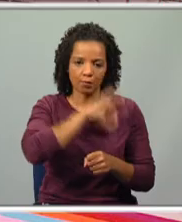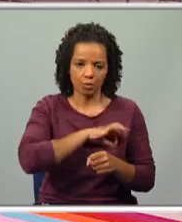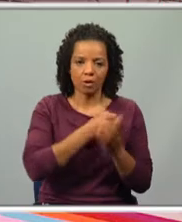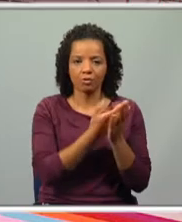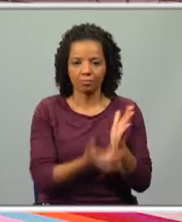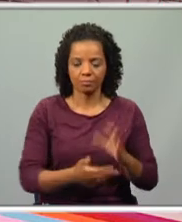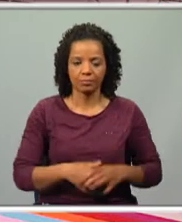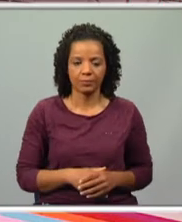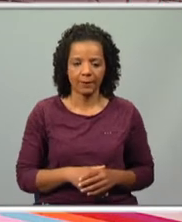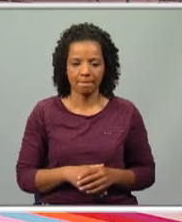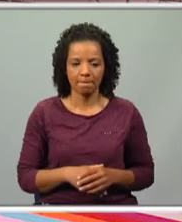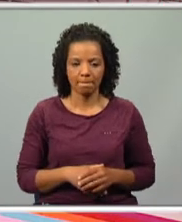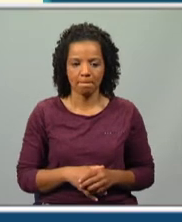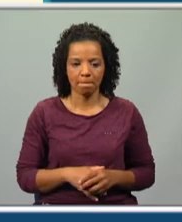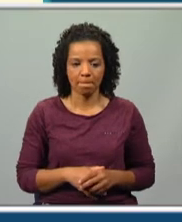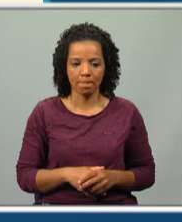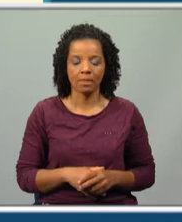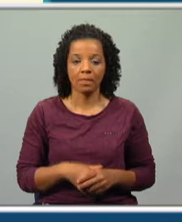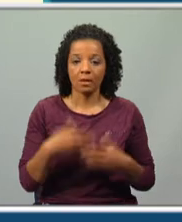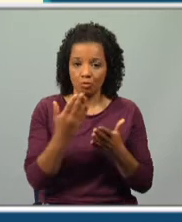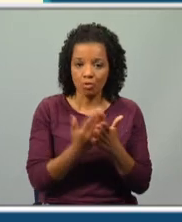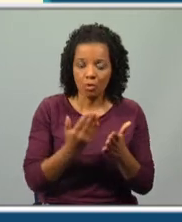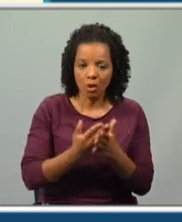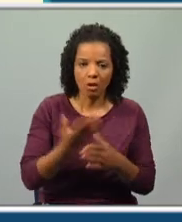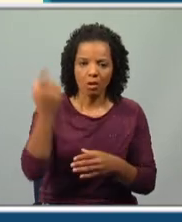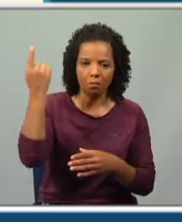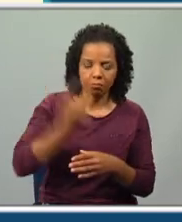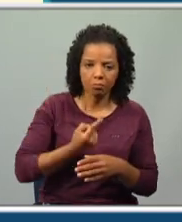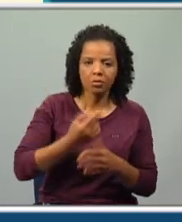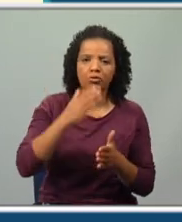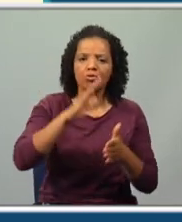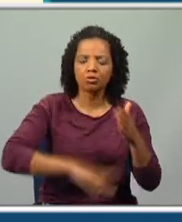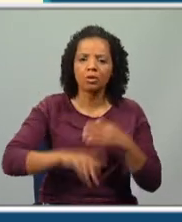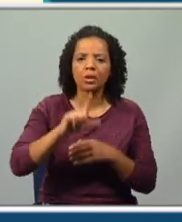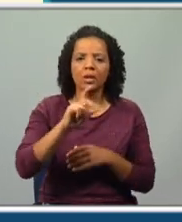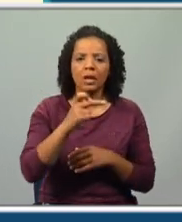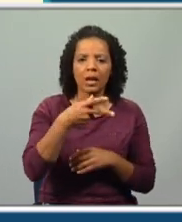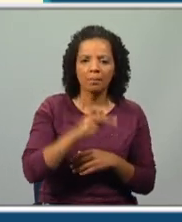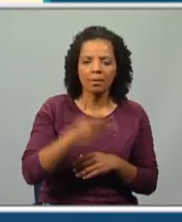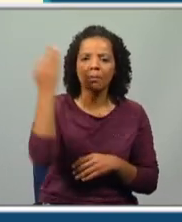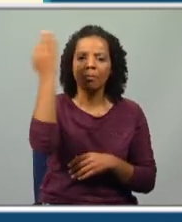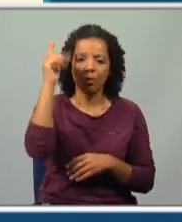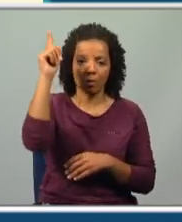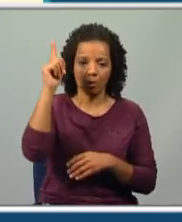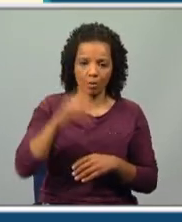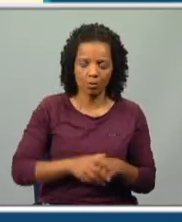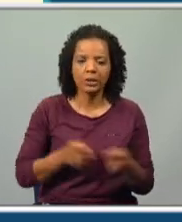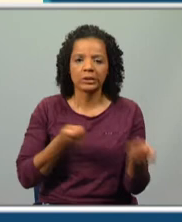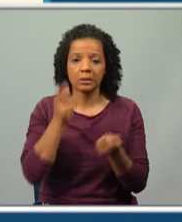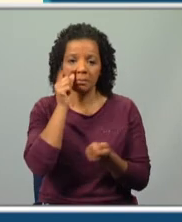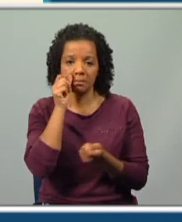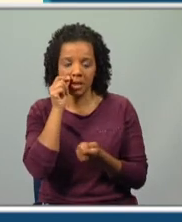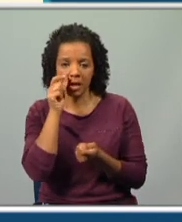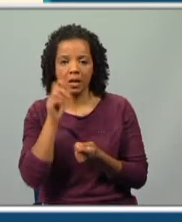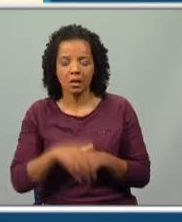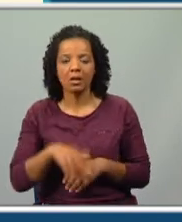dedicou. Fez a escolaridade obrigatória no Colégio da Lapa, na cidade do Porto, dirigido pelo pai de